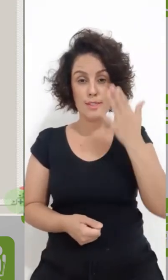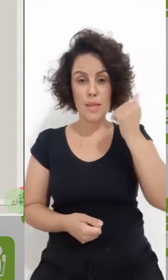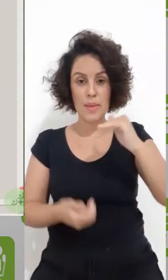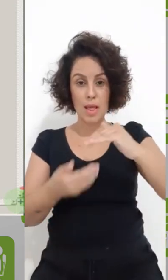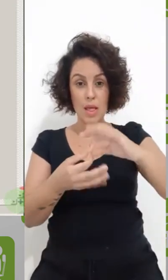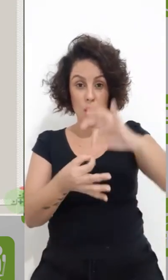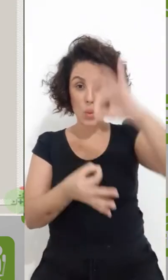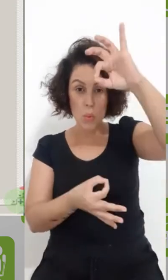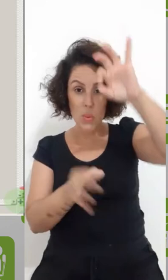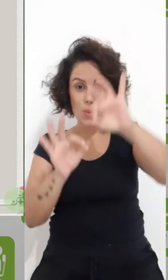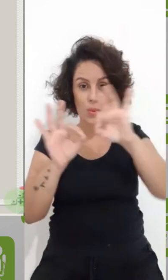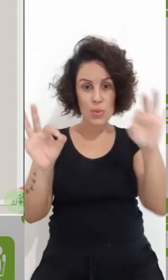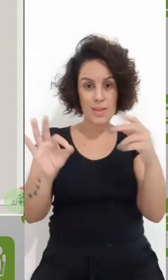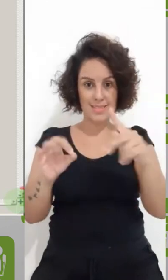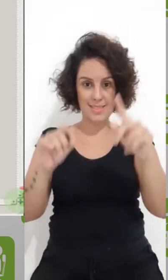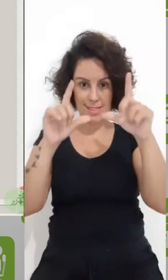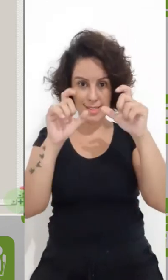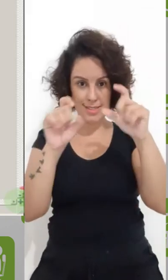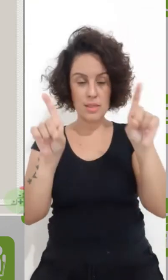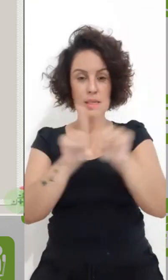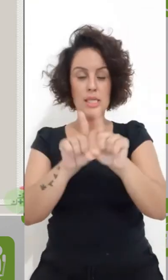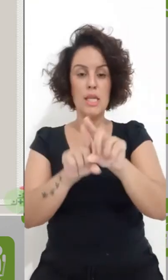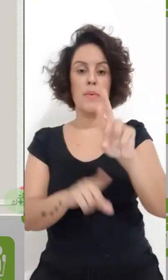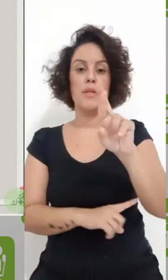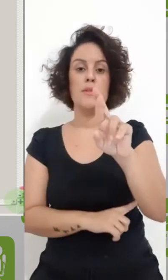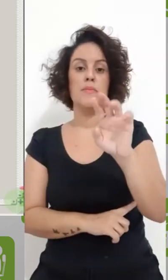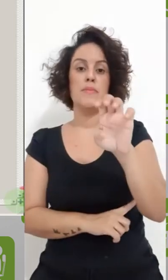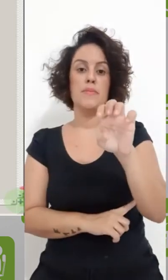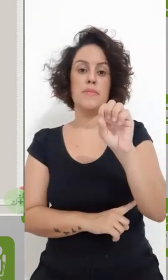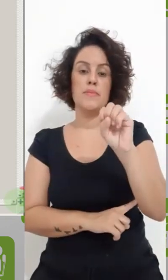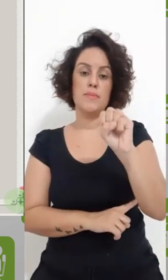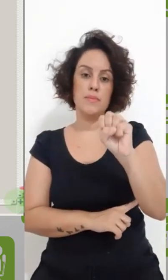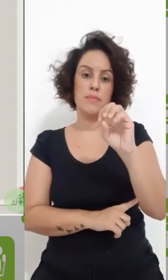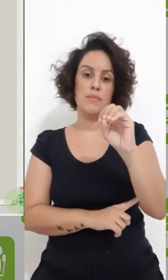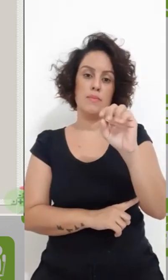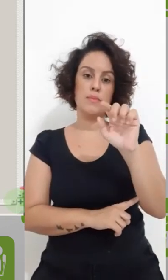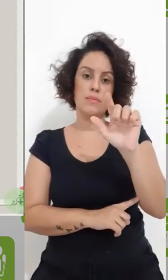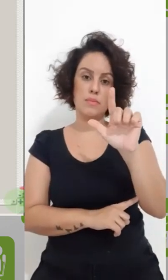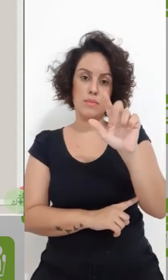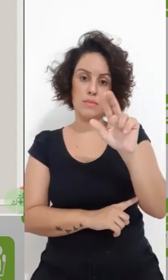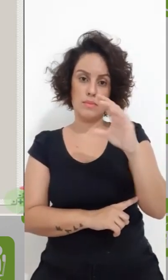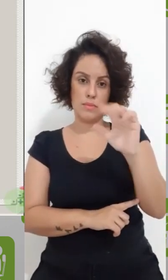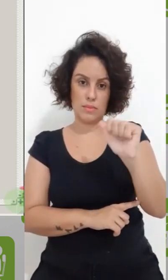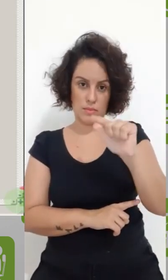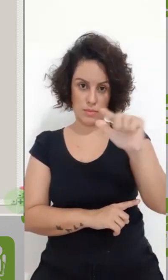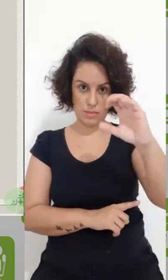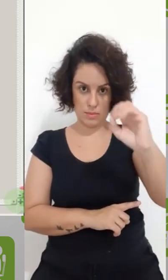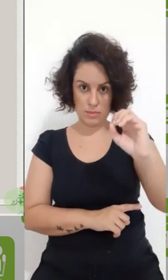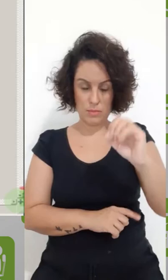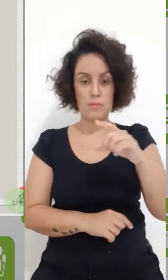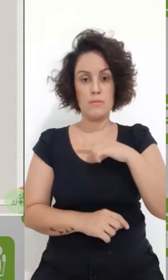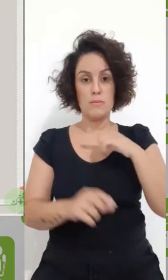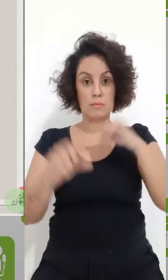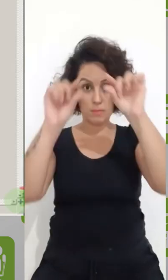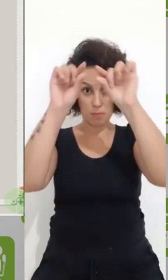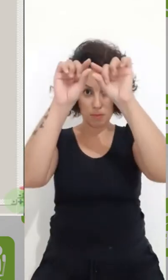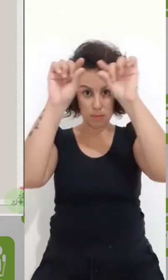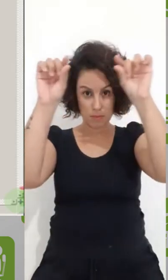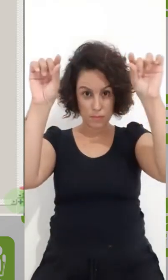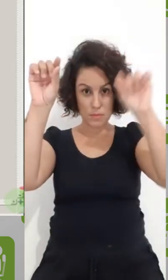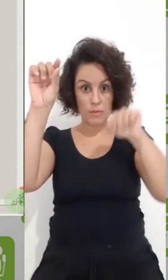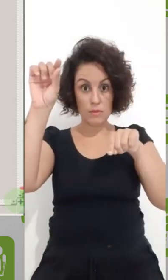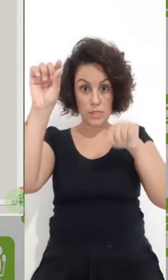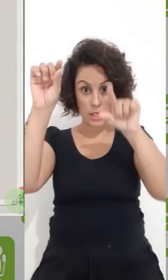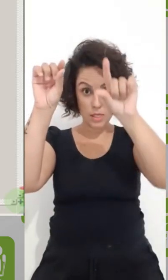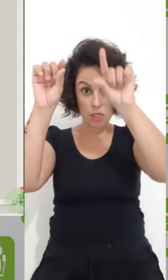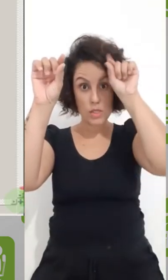Para saber o tamanho dessa minha foto e a resolução, o Guimpre, ele me traz aqui em imagem, na